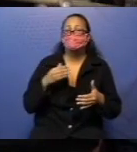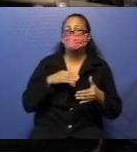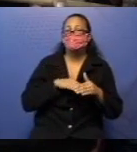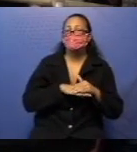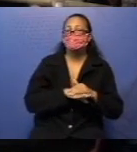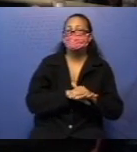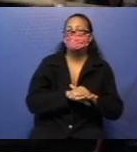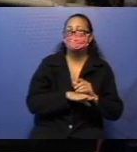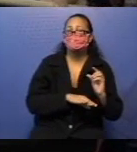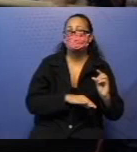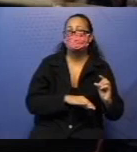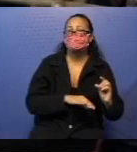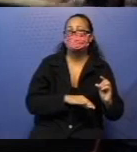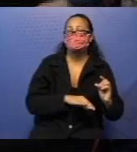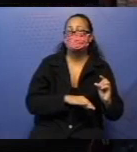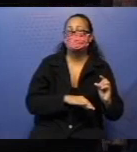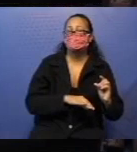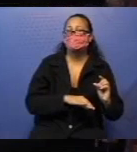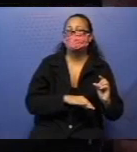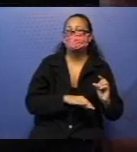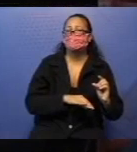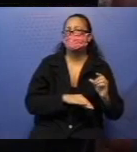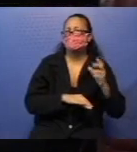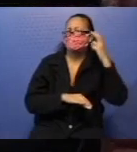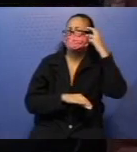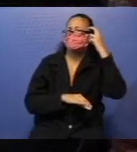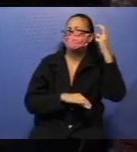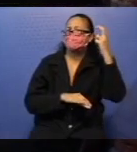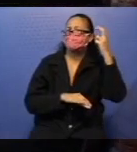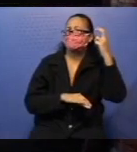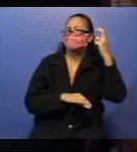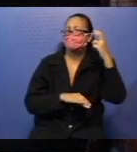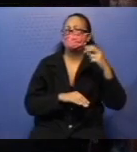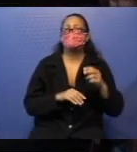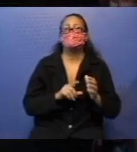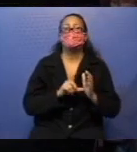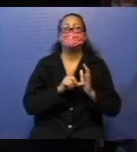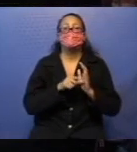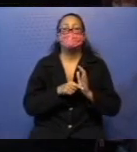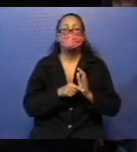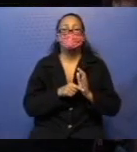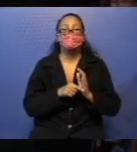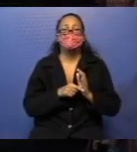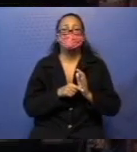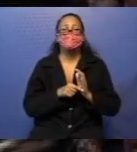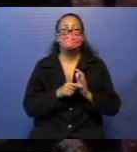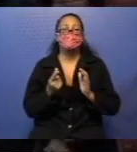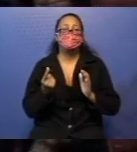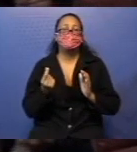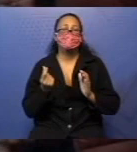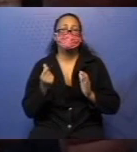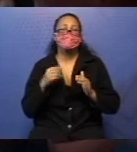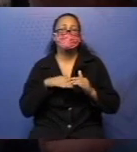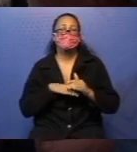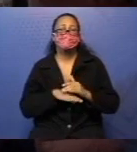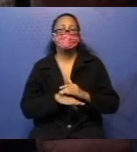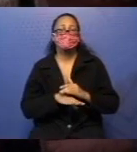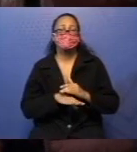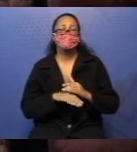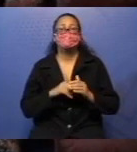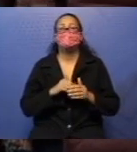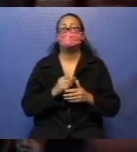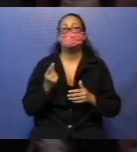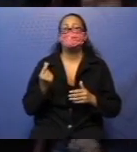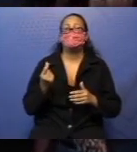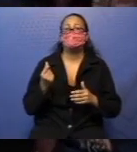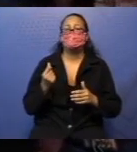guarda um pouquinho. Olha que menina inteligente. O resto vou poupando. É isso